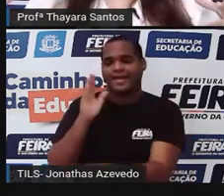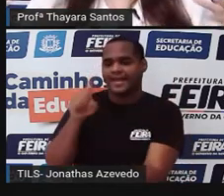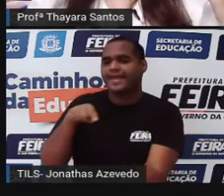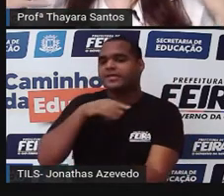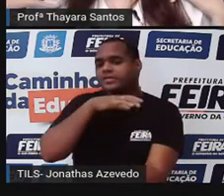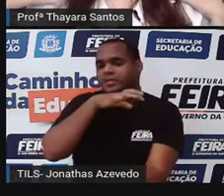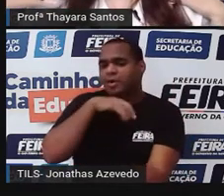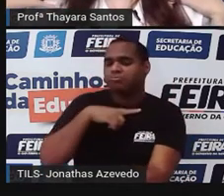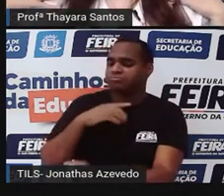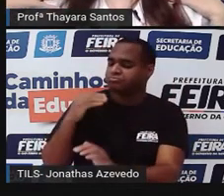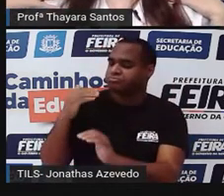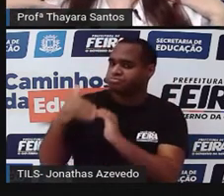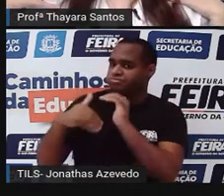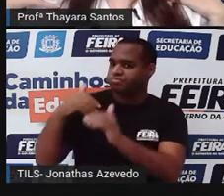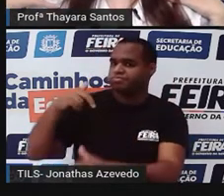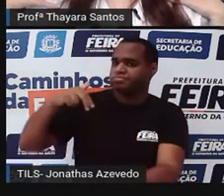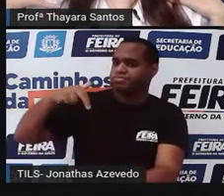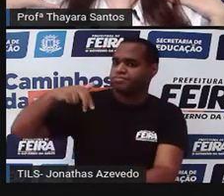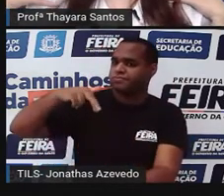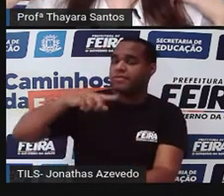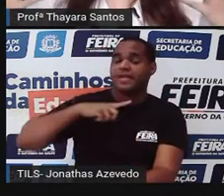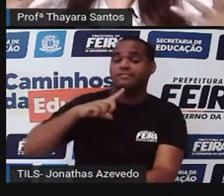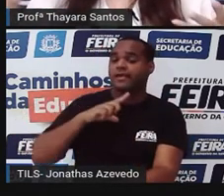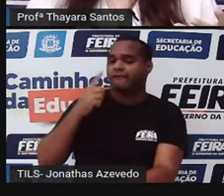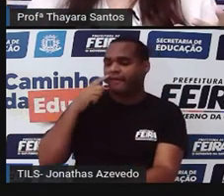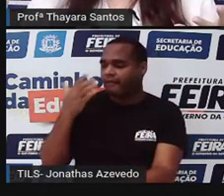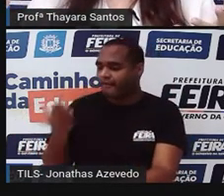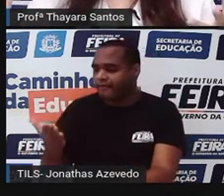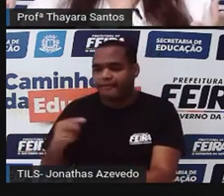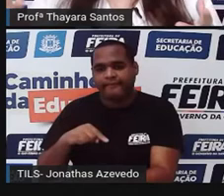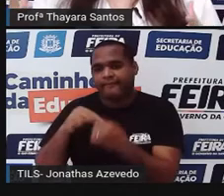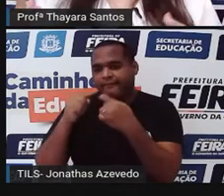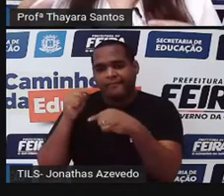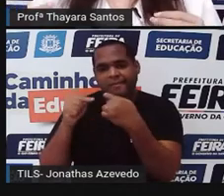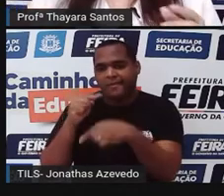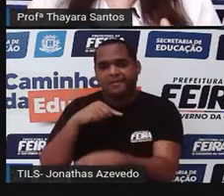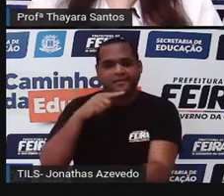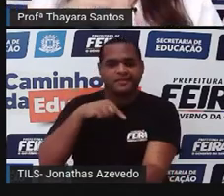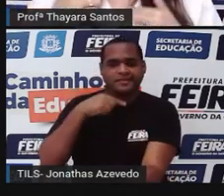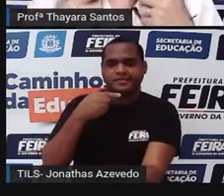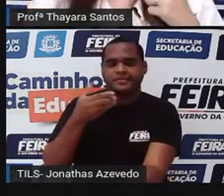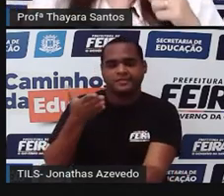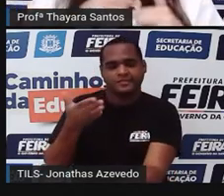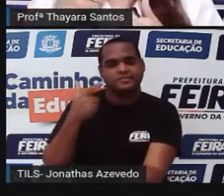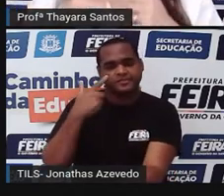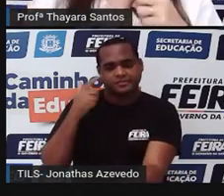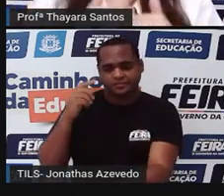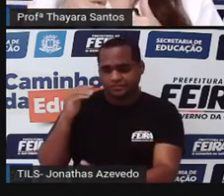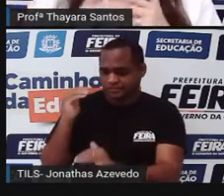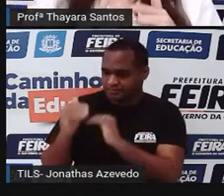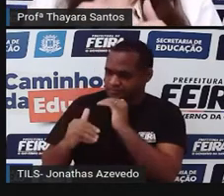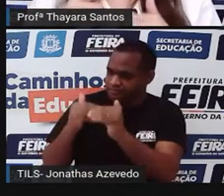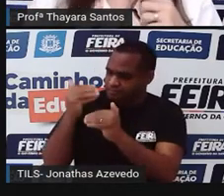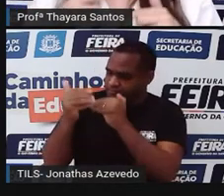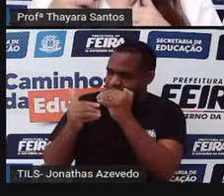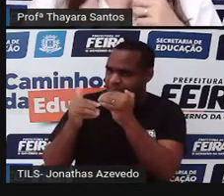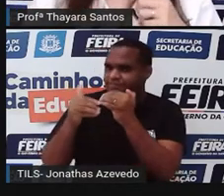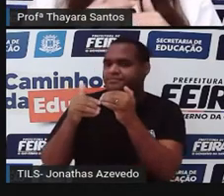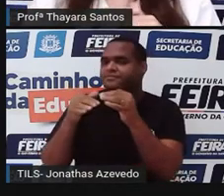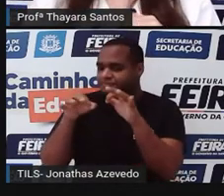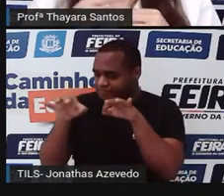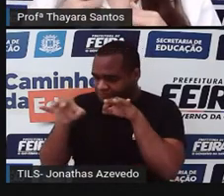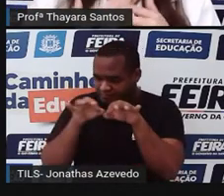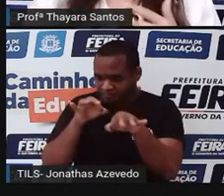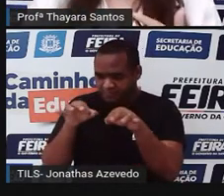crescendo, aquele exoesqueleto que está do lado de fora, já não cabe mais ele. Então ele já vai produzindo um outro